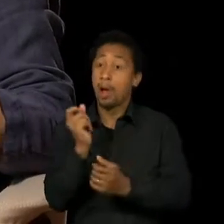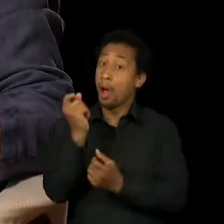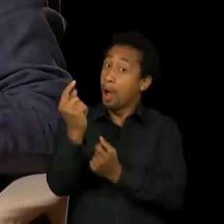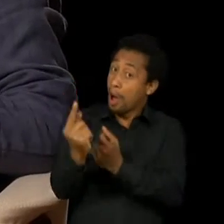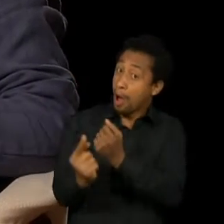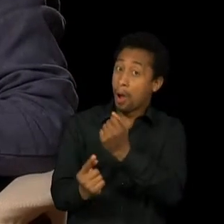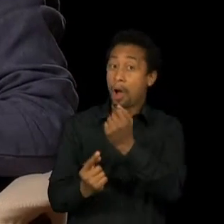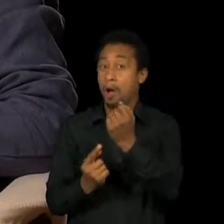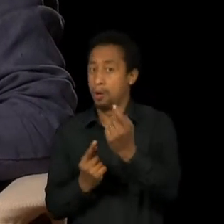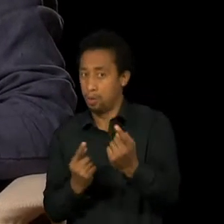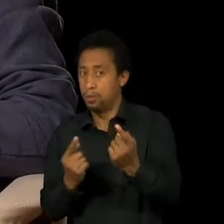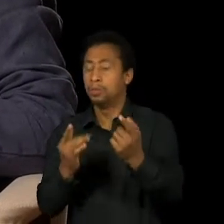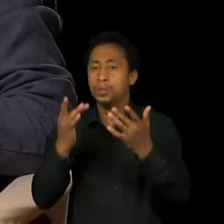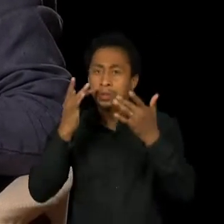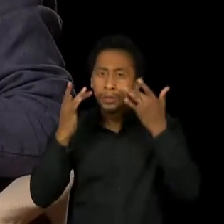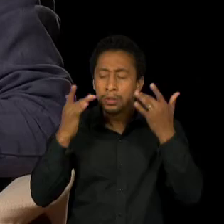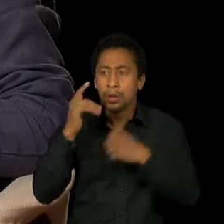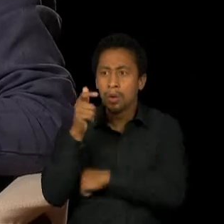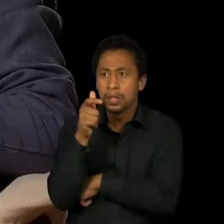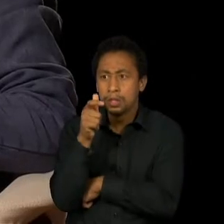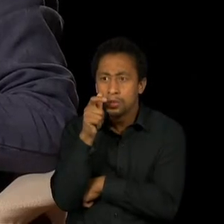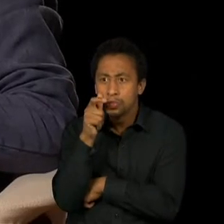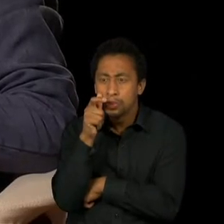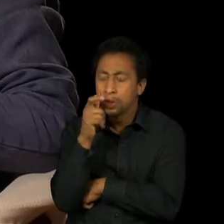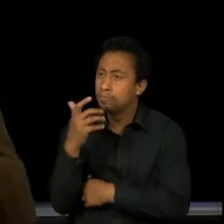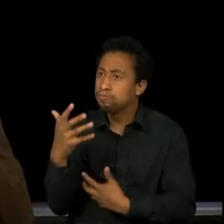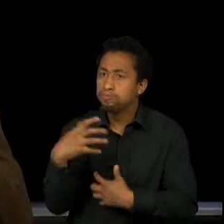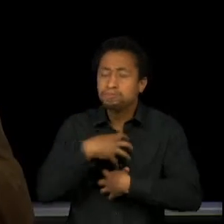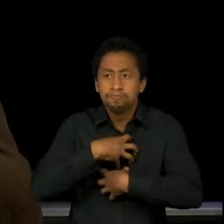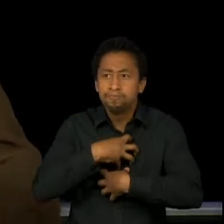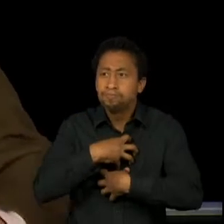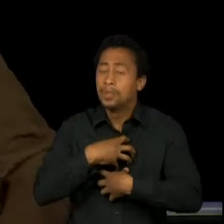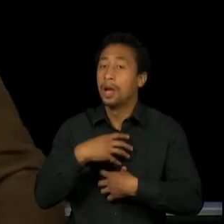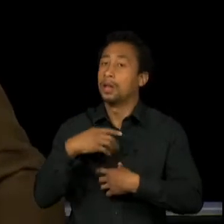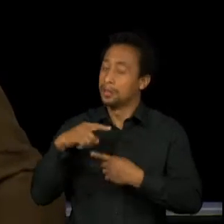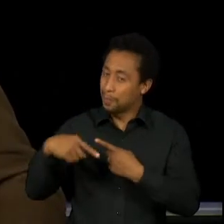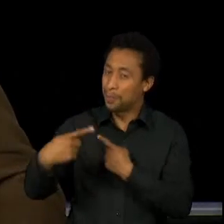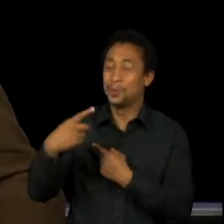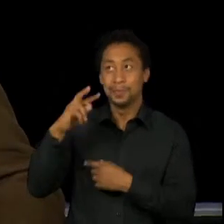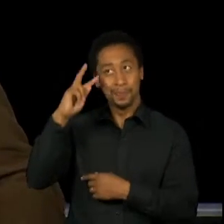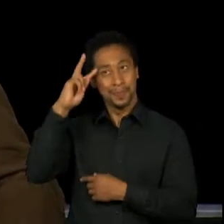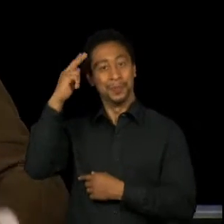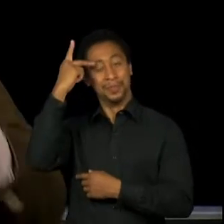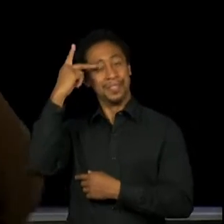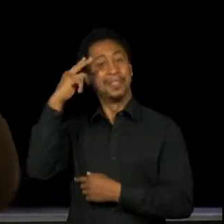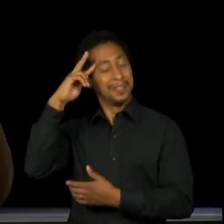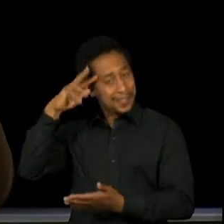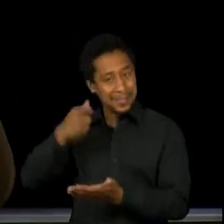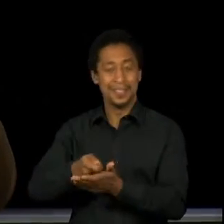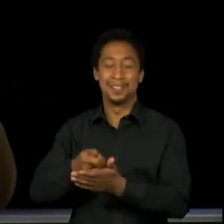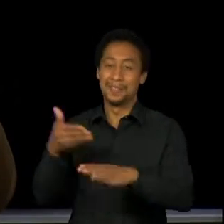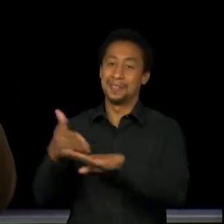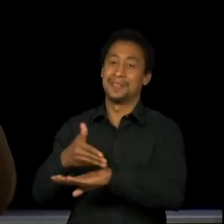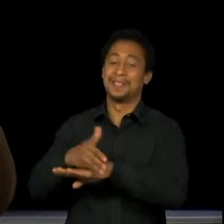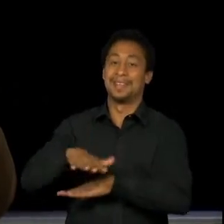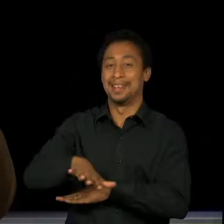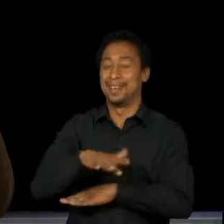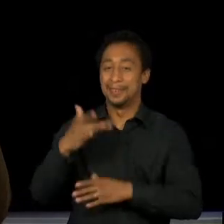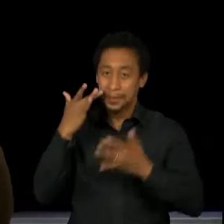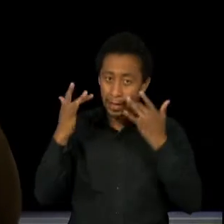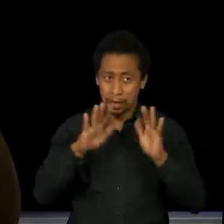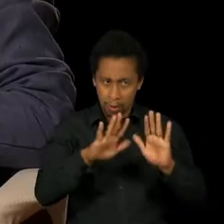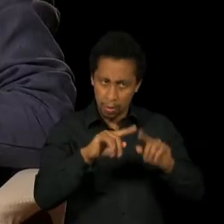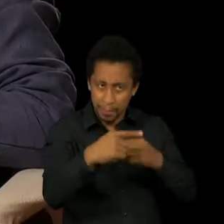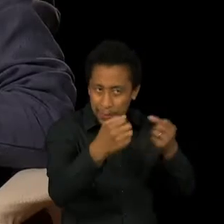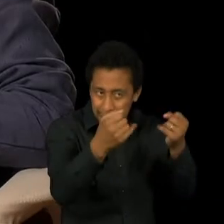foram um motivo para eu decidir fazer teatro na minha vida, que depois... Vamos falar disso daqui a pouquinho. Mas, por exemplo, no Bandeirantes, você citou que você